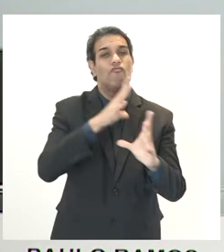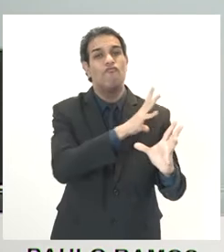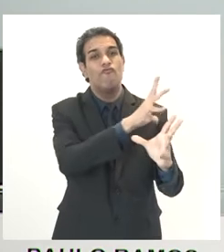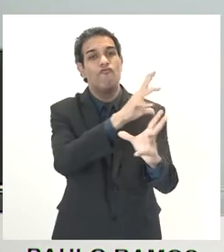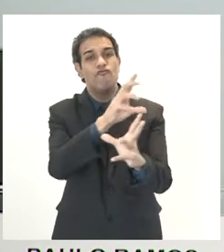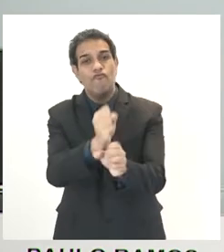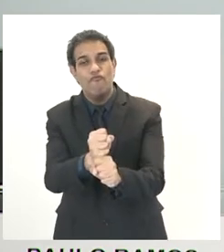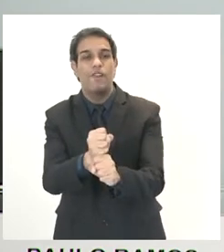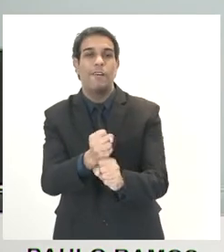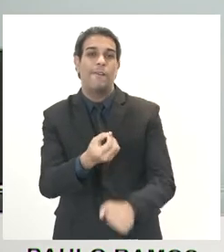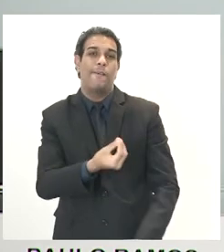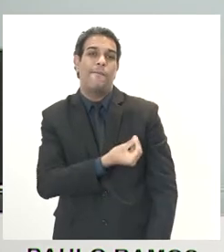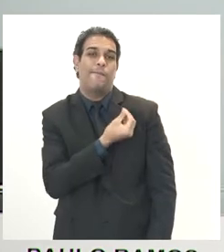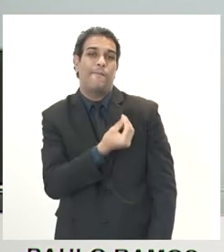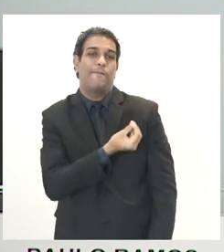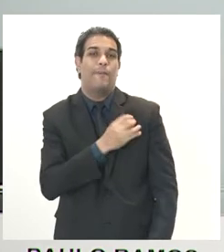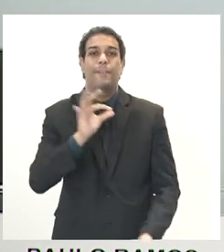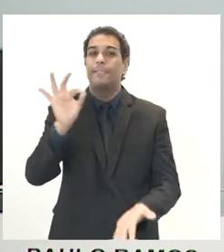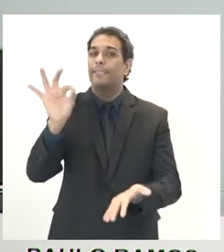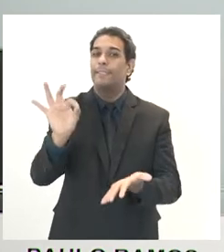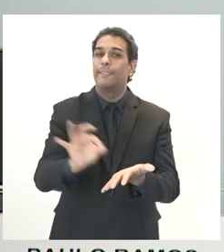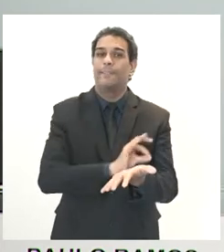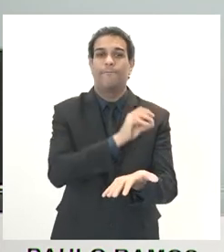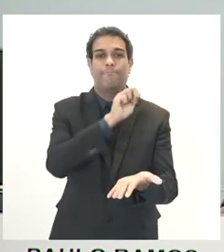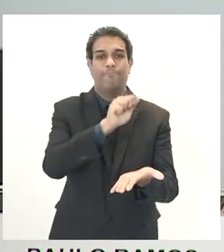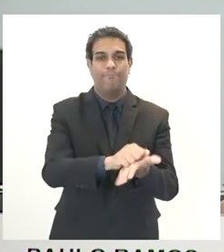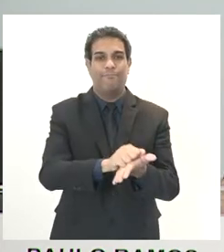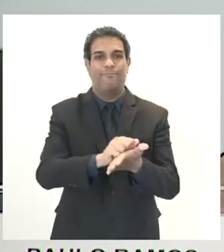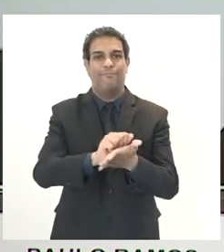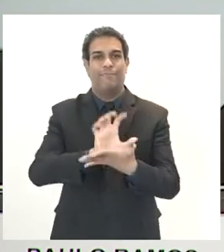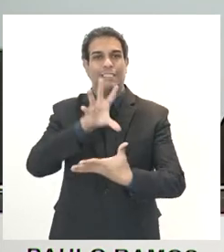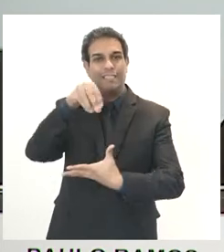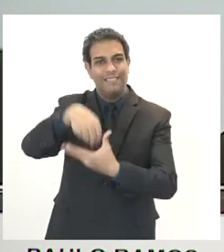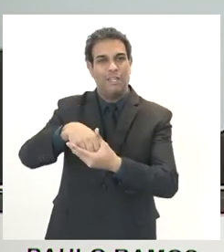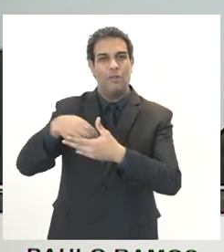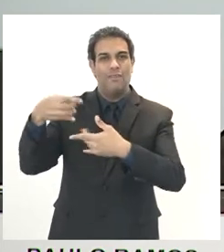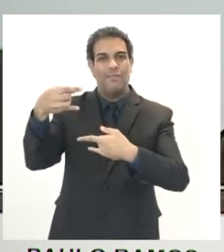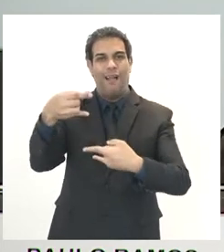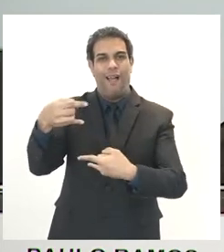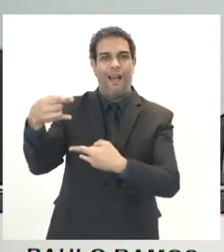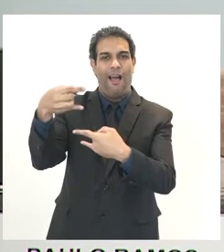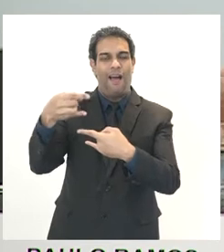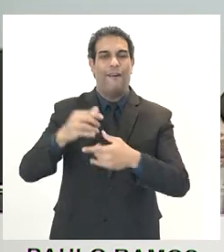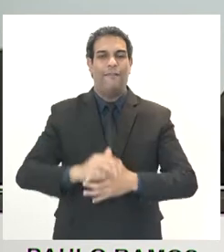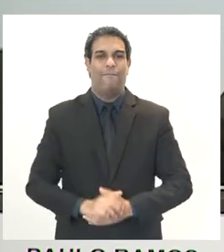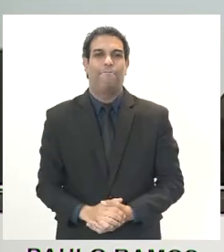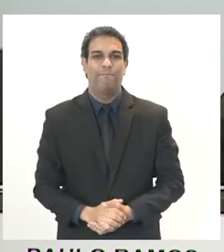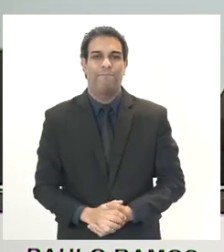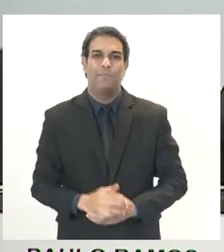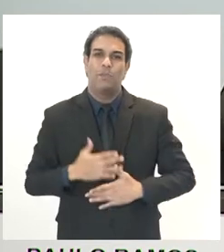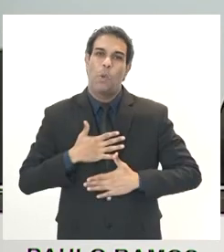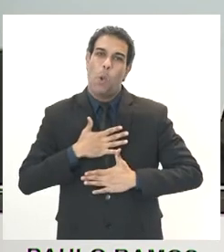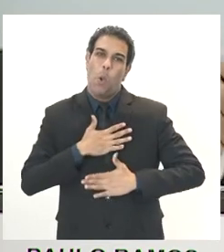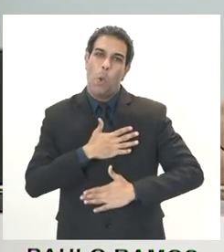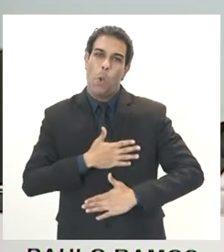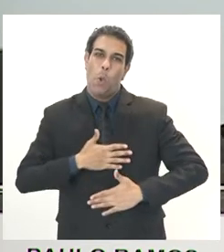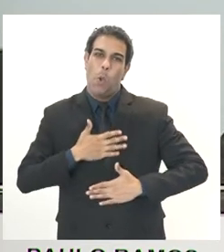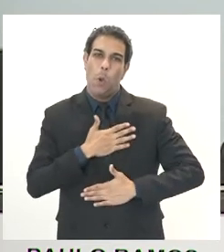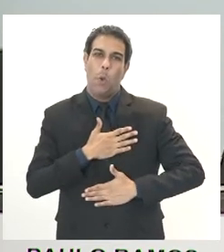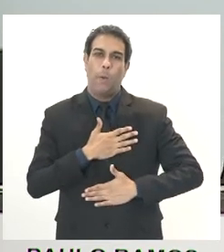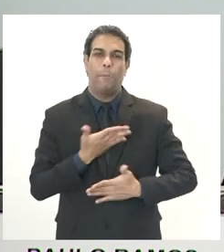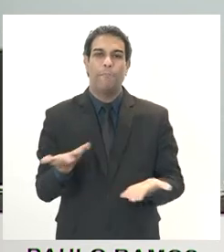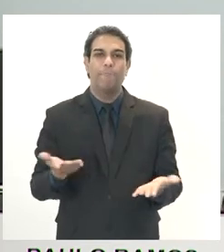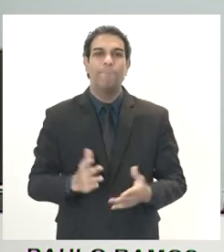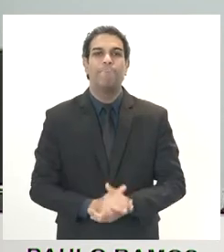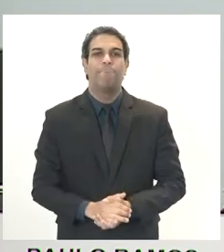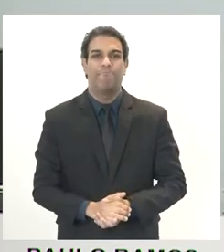de inscritos. Então, gostaria de dizer que nós